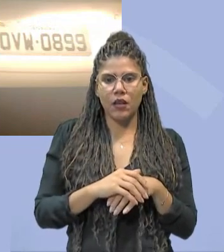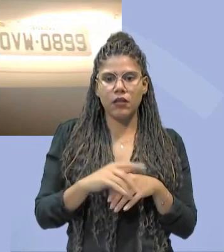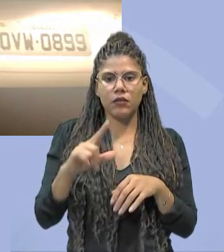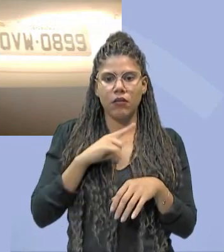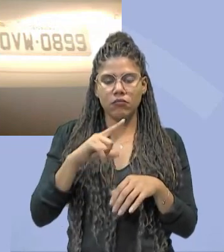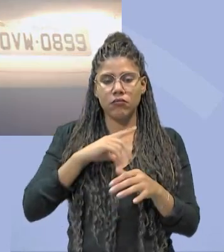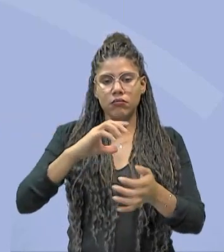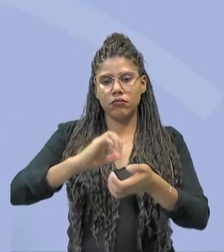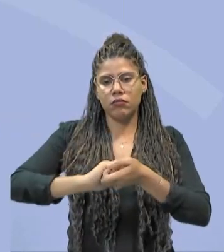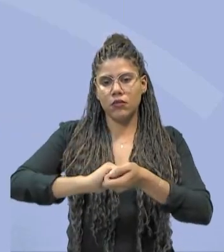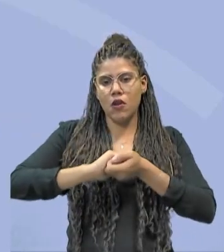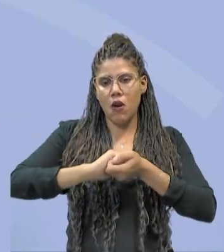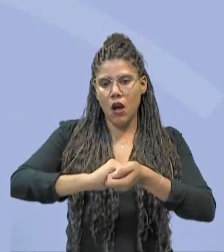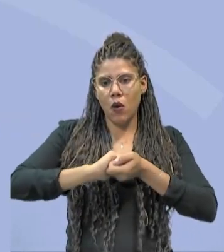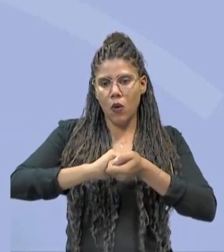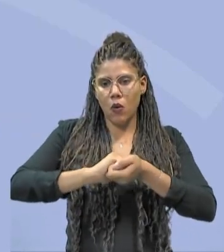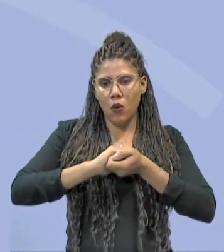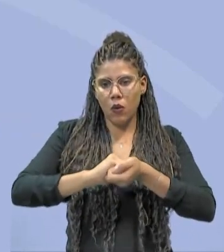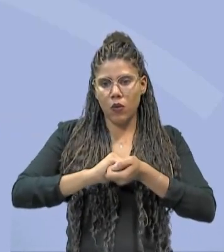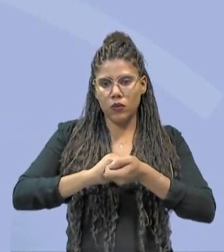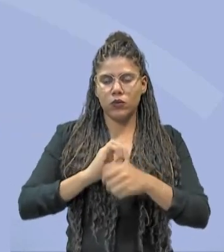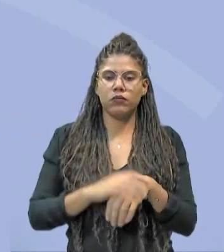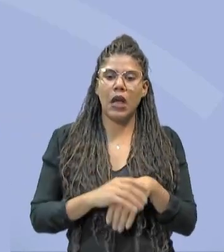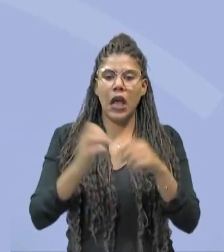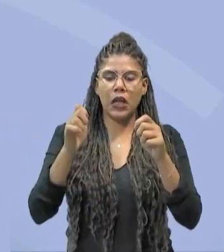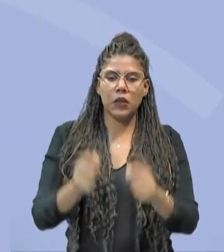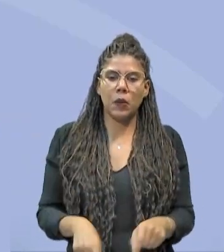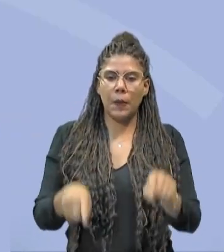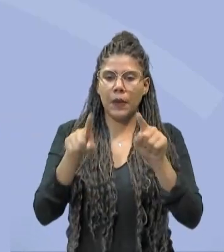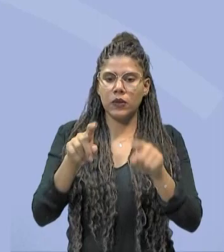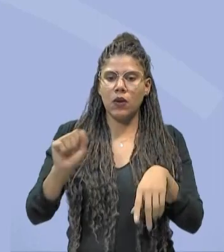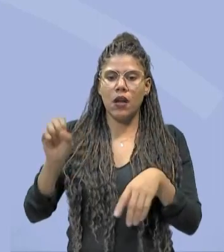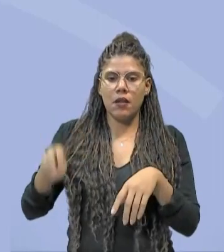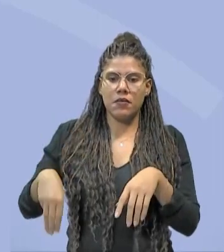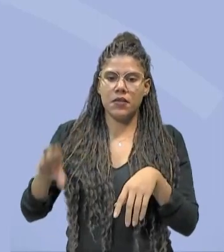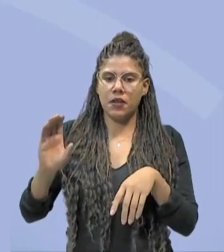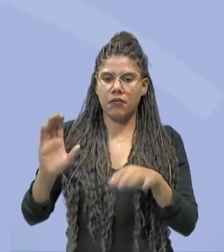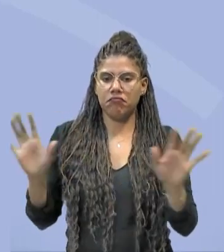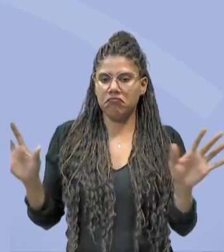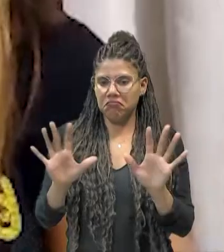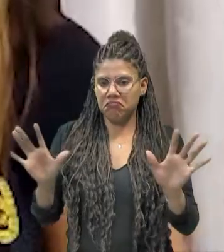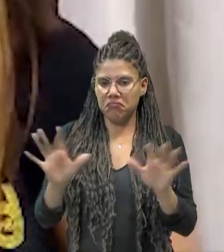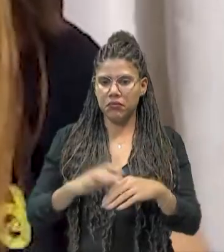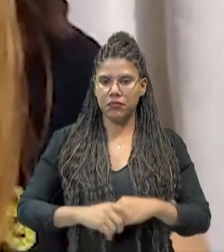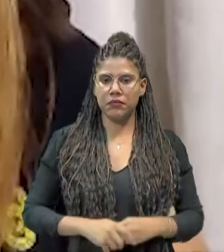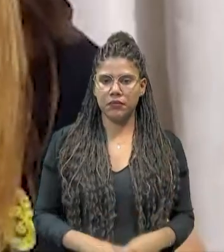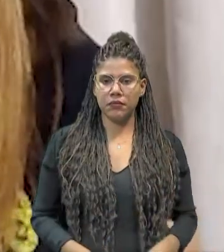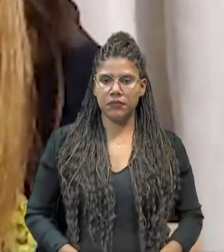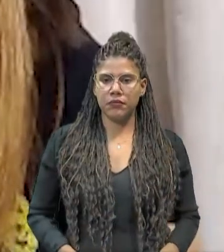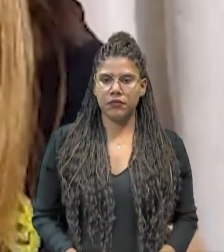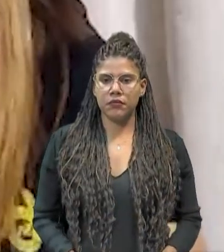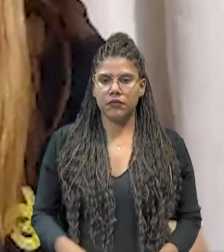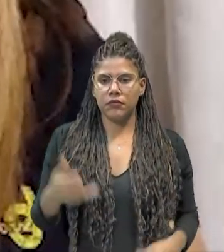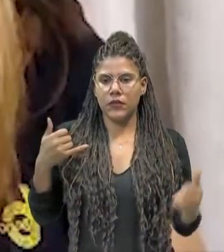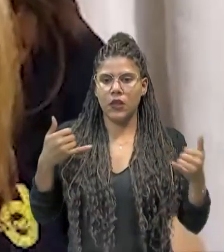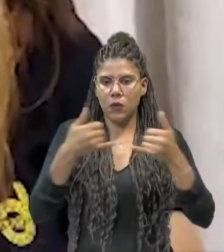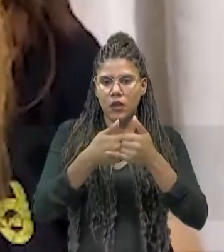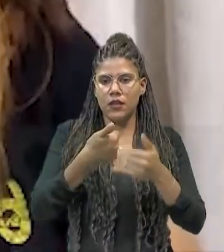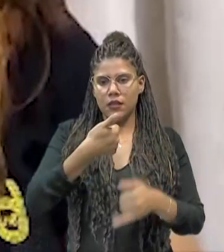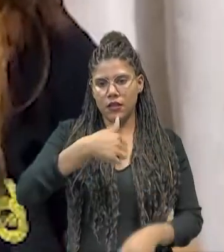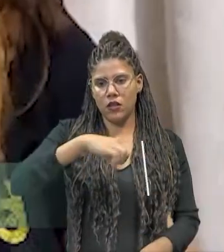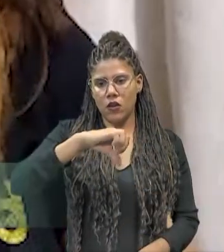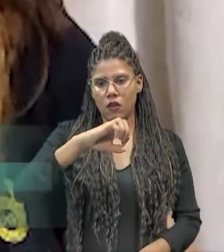partes foi firmado. Com isso, não foi necessário acionar o juizado de pequenas causas. Eu liguei para o 190. O